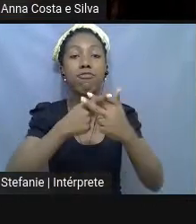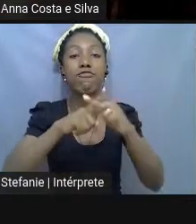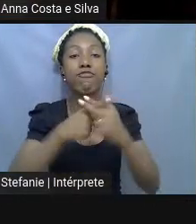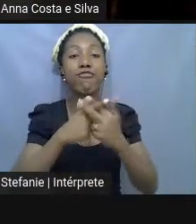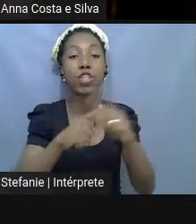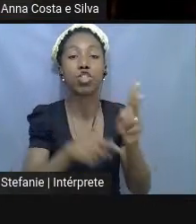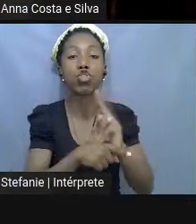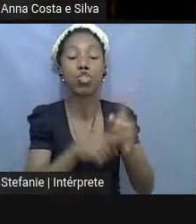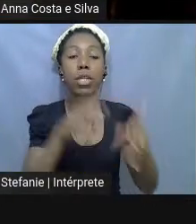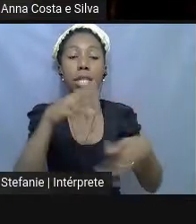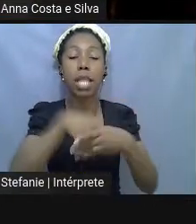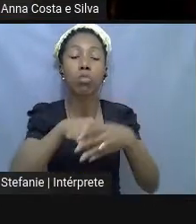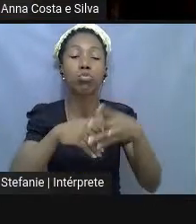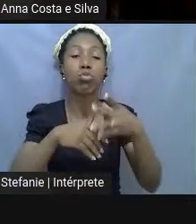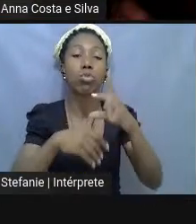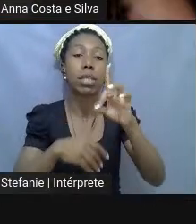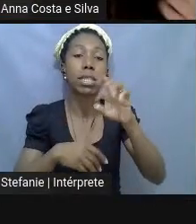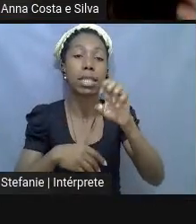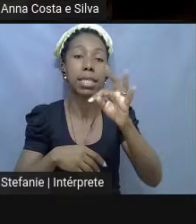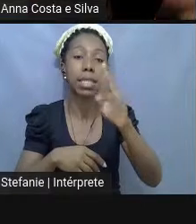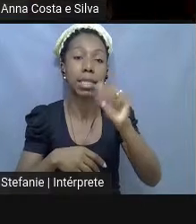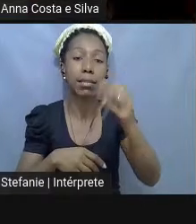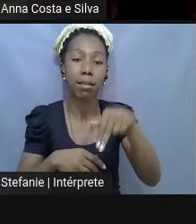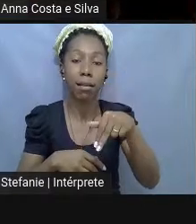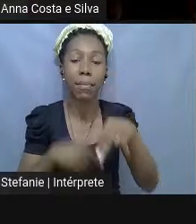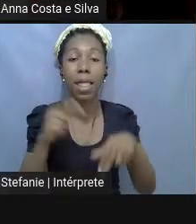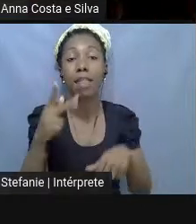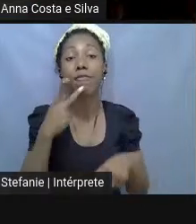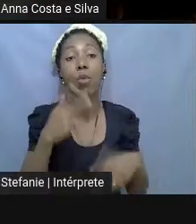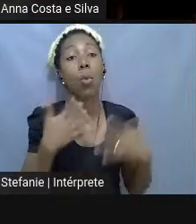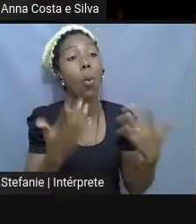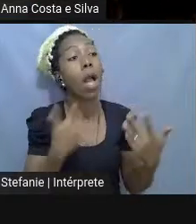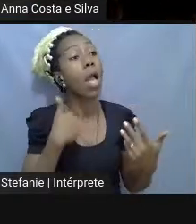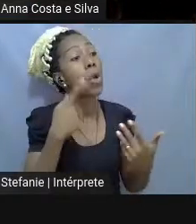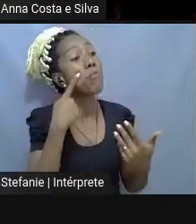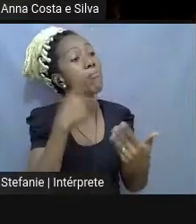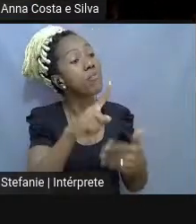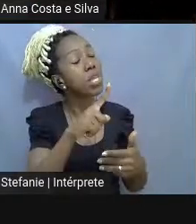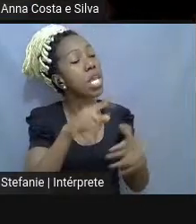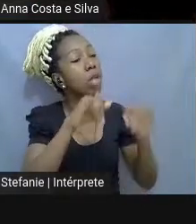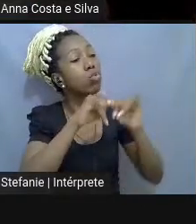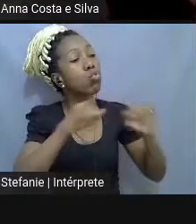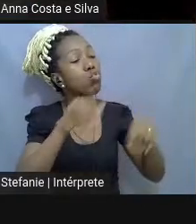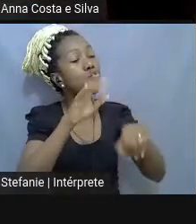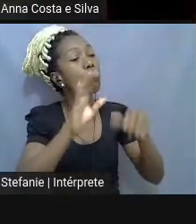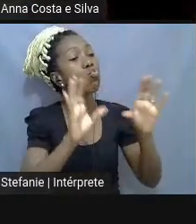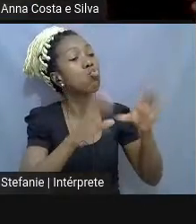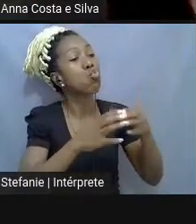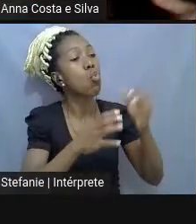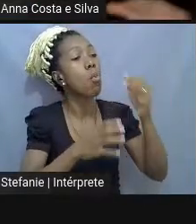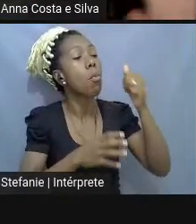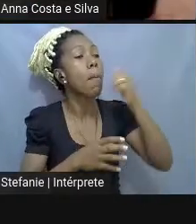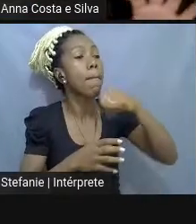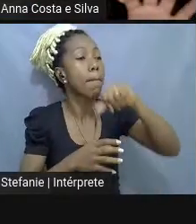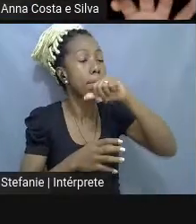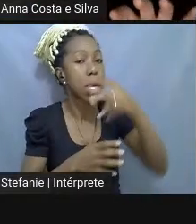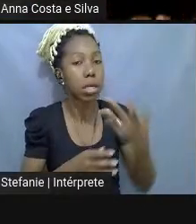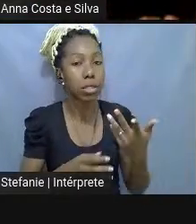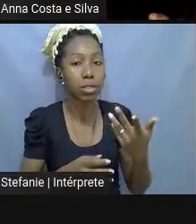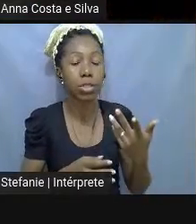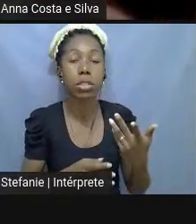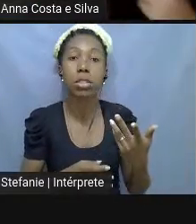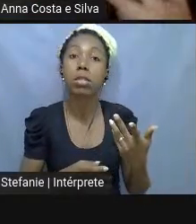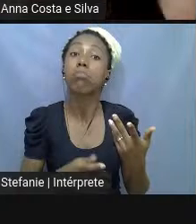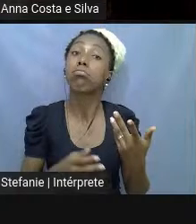E que é uma pergunta... E que ela falou... Ah, eu vi o seu anúncio num grupo de mães. E eu falei... Caramba, que loucura. Ela escrevia